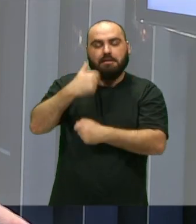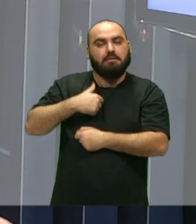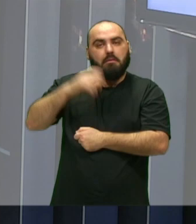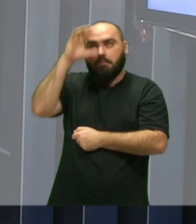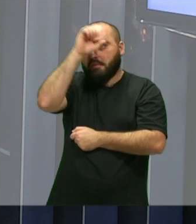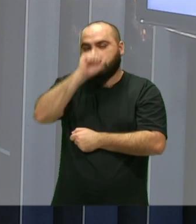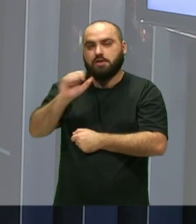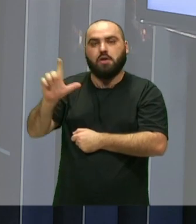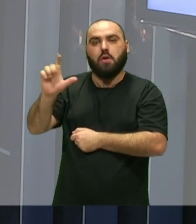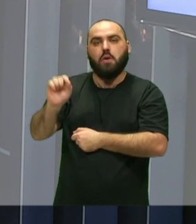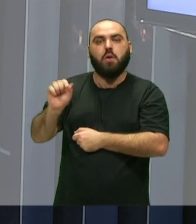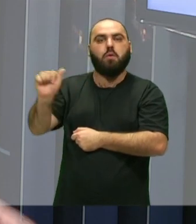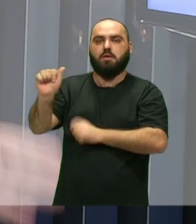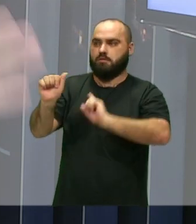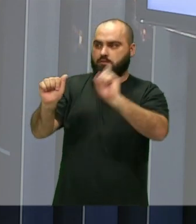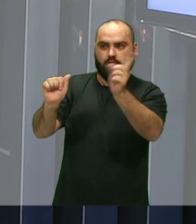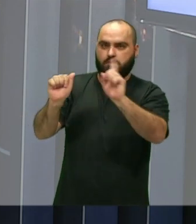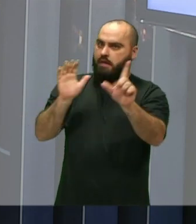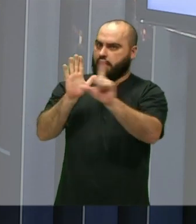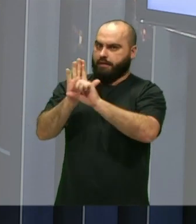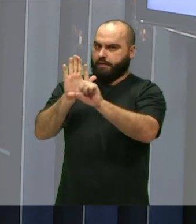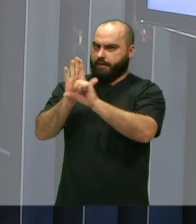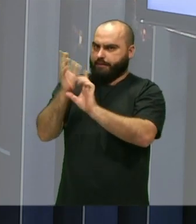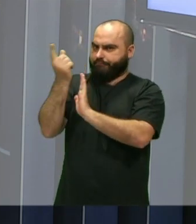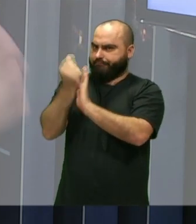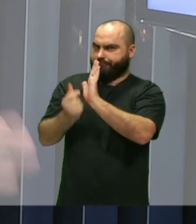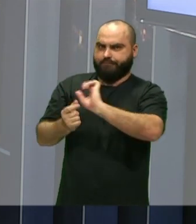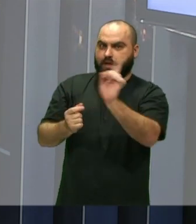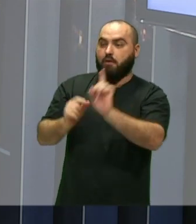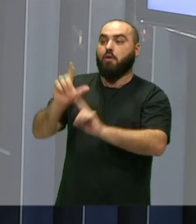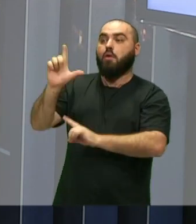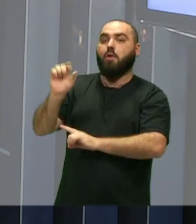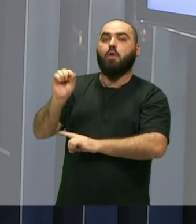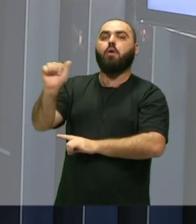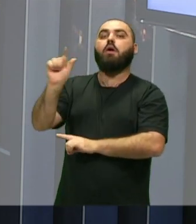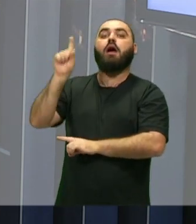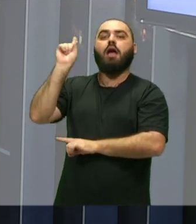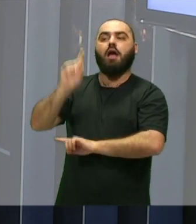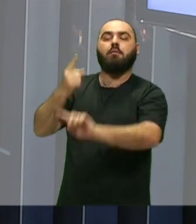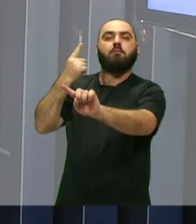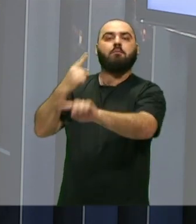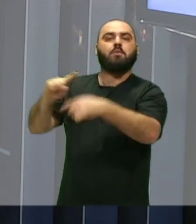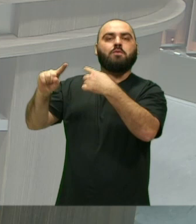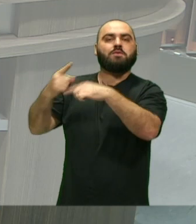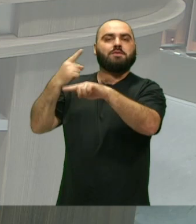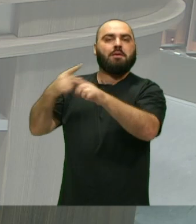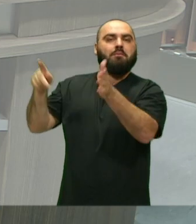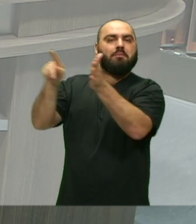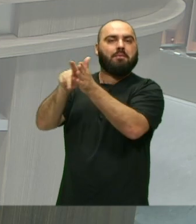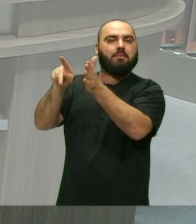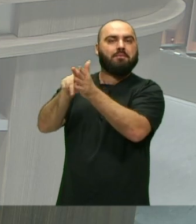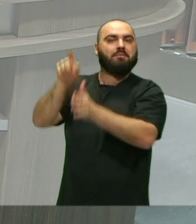Que não é a lei de diretrizes E o orçamento Não é nada disso É uma coisa muito melhor